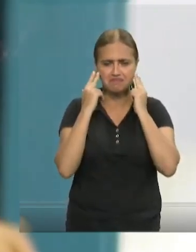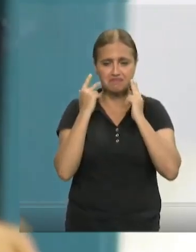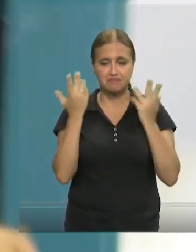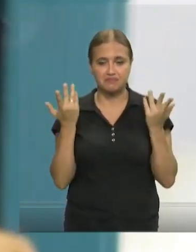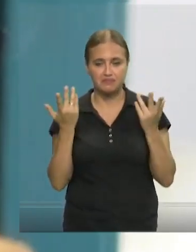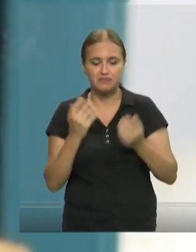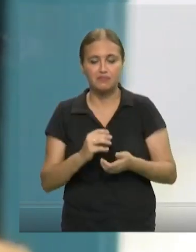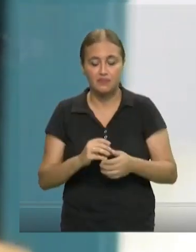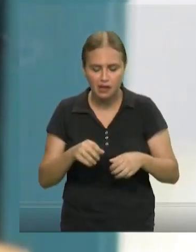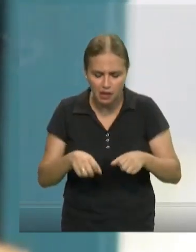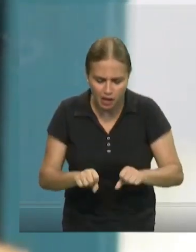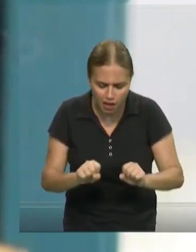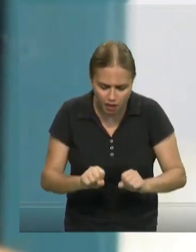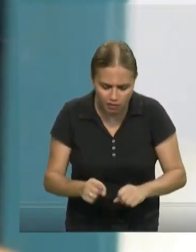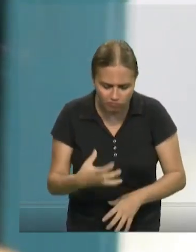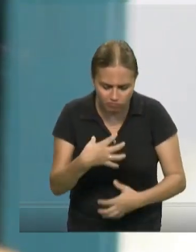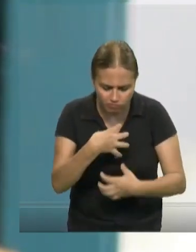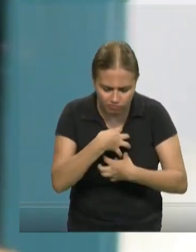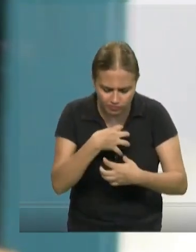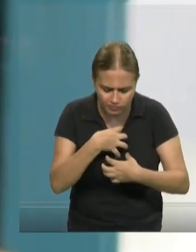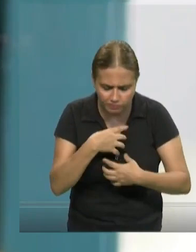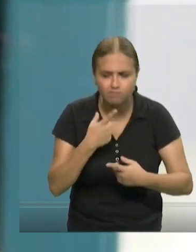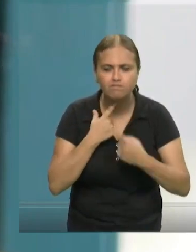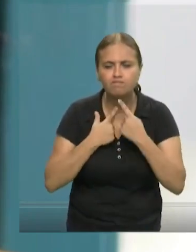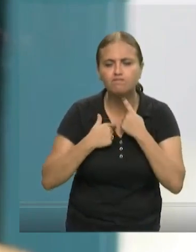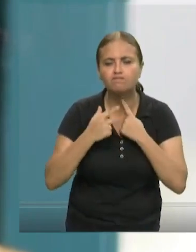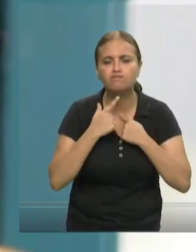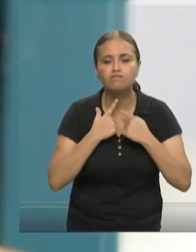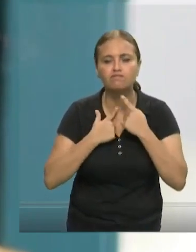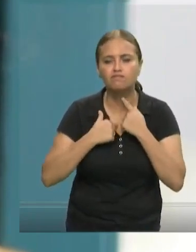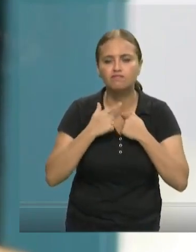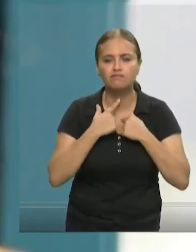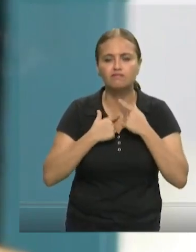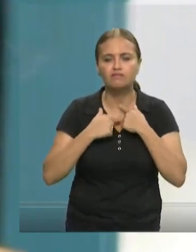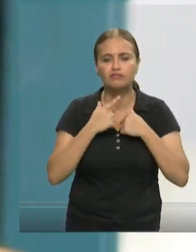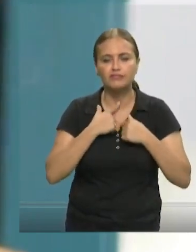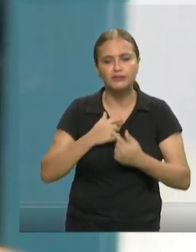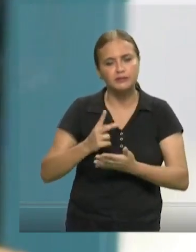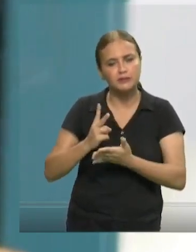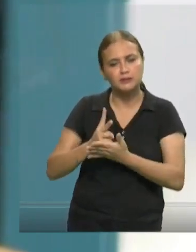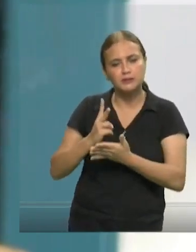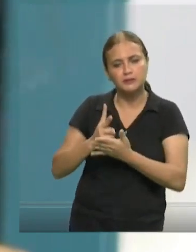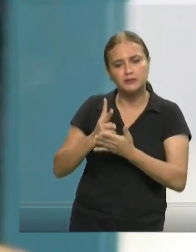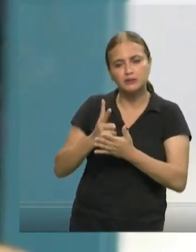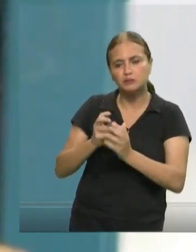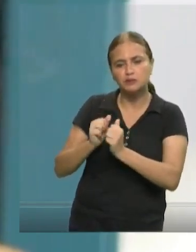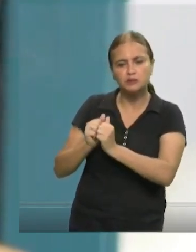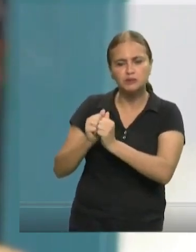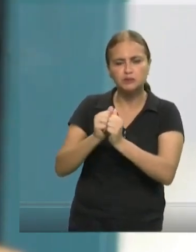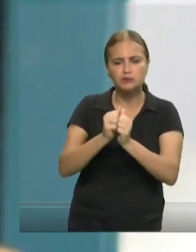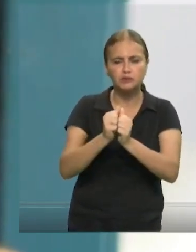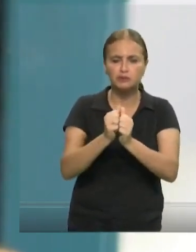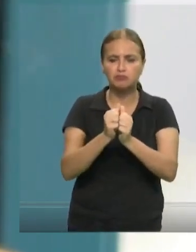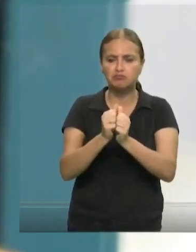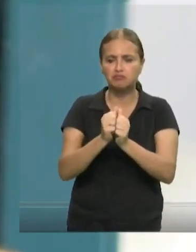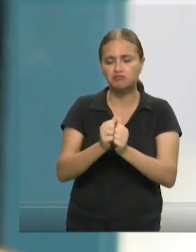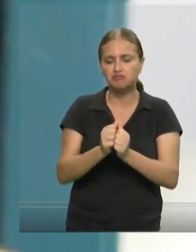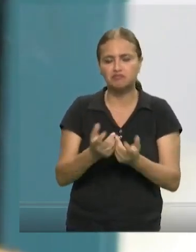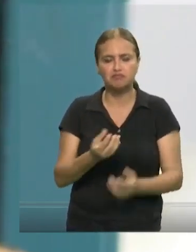Se no berço experimentei essa fome humana, ela continuou me acompanhar pela vida afora, como se fosse um destino.